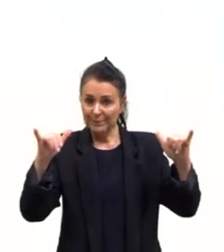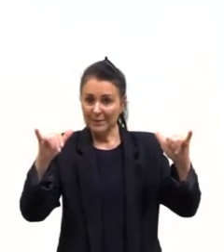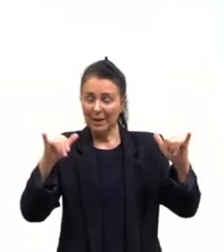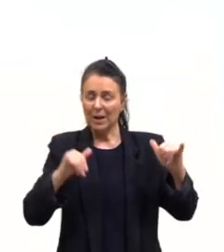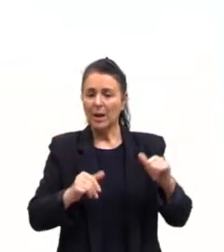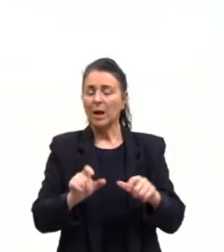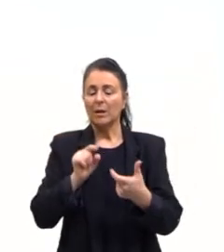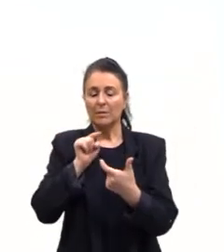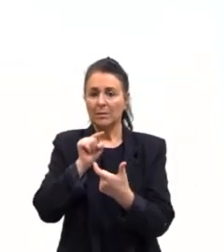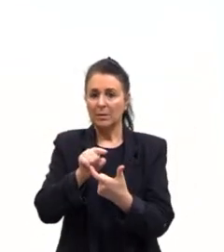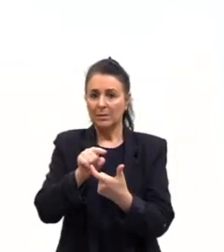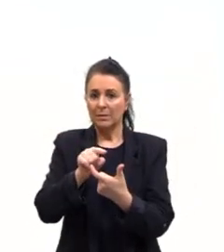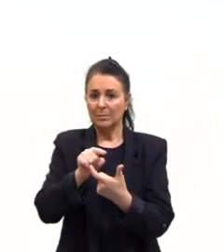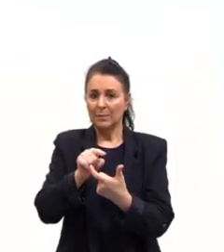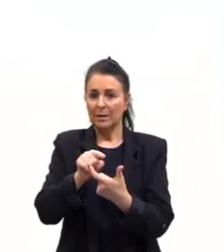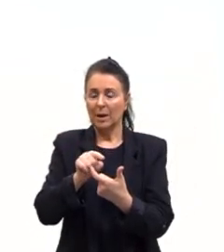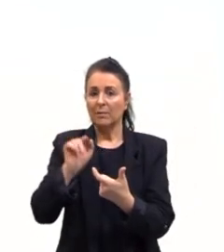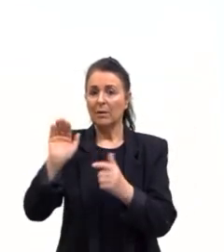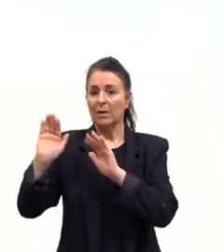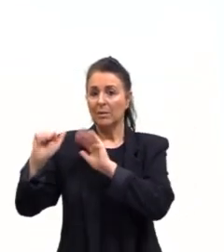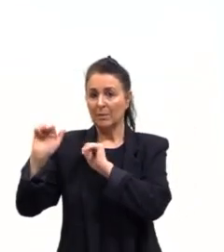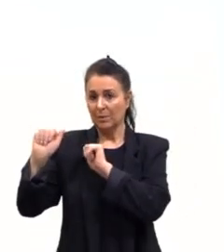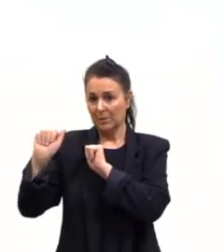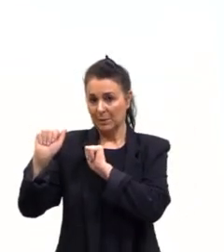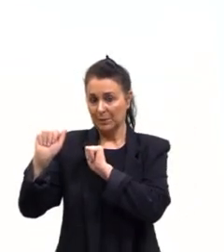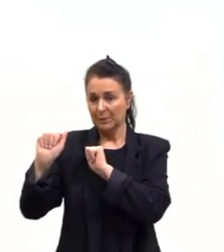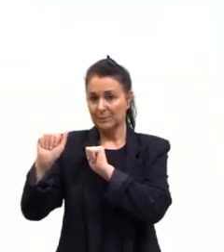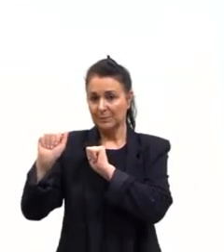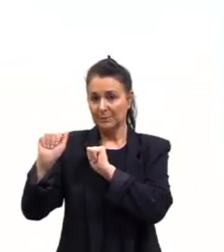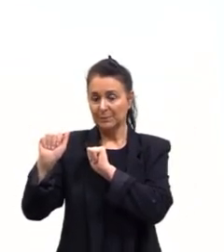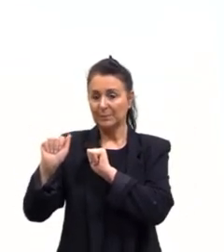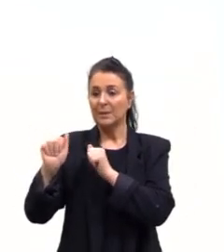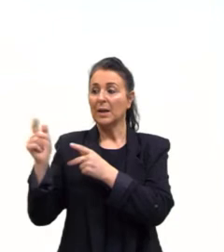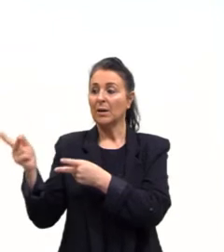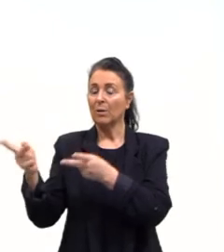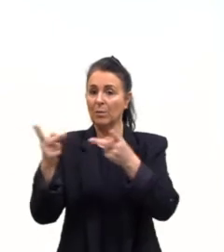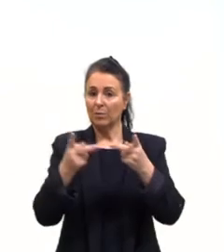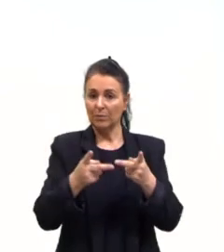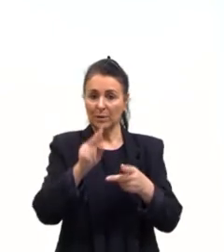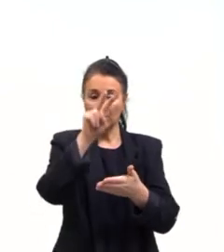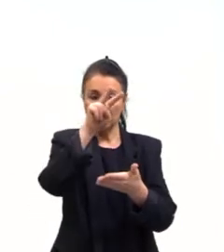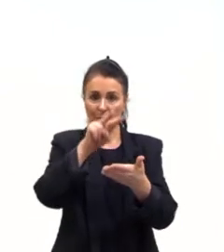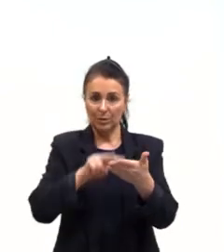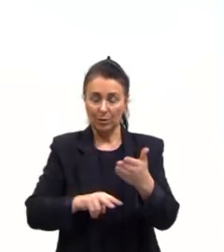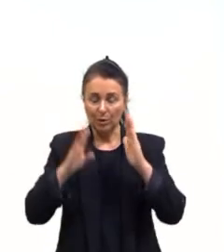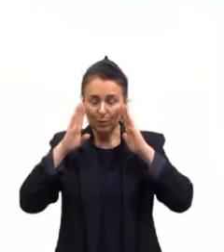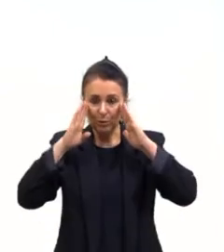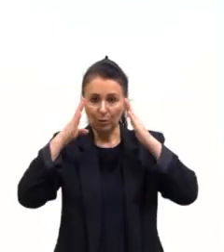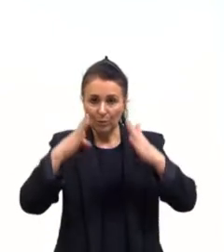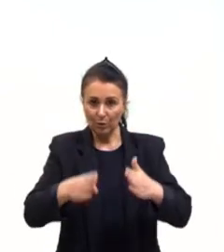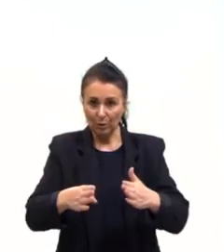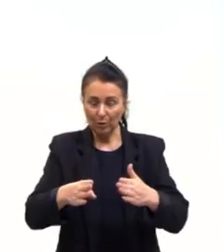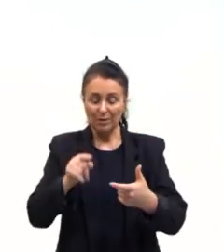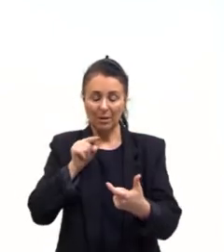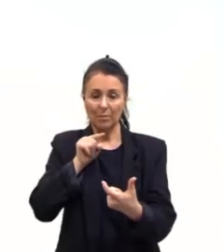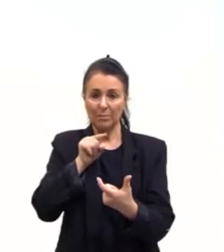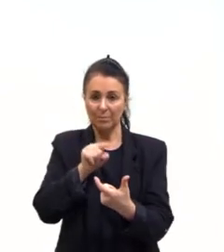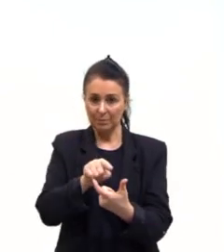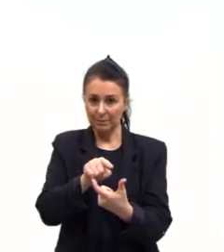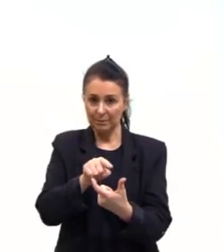expressão etemos-le la mano convoca o leitor para... Então, o foco está na expressão.